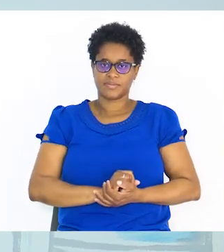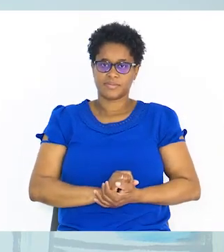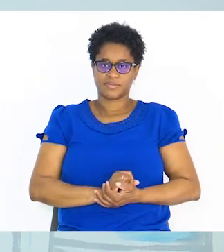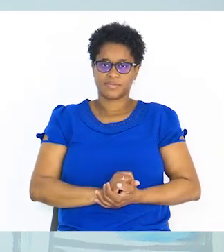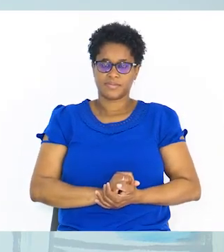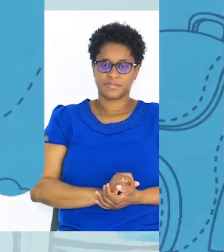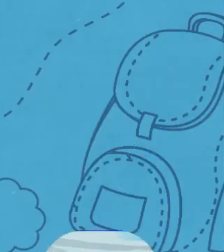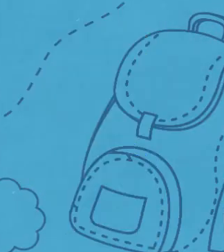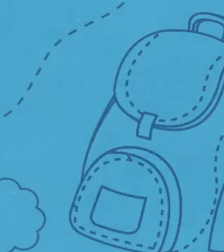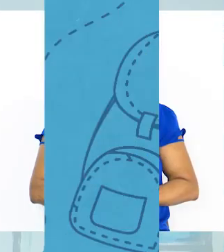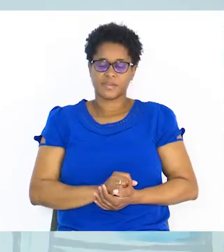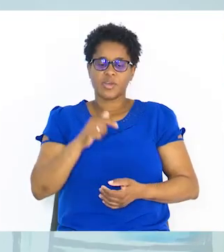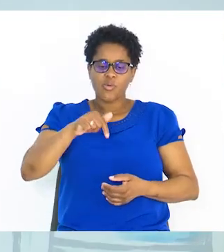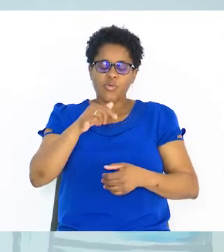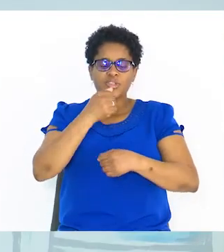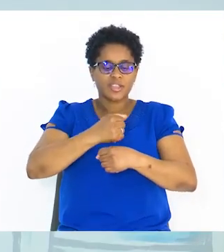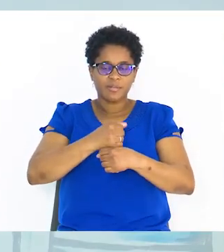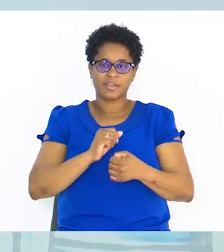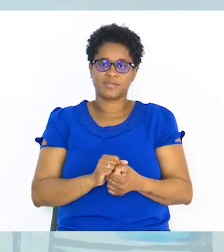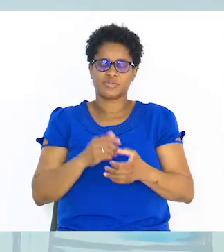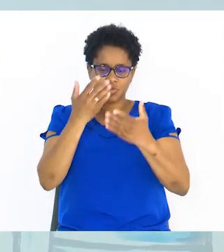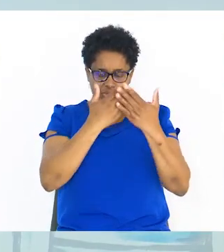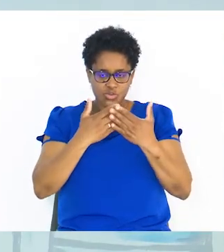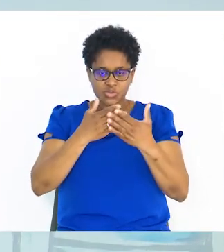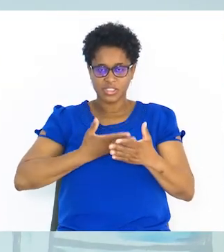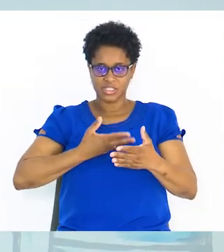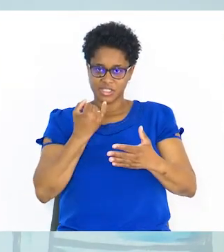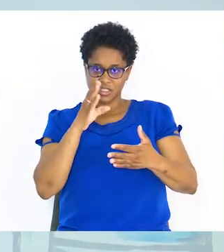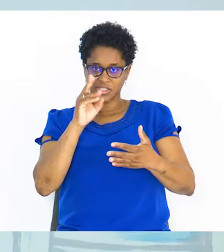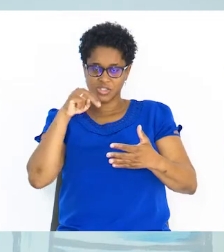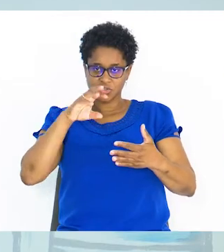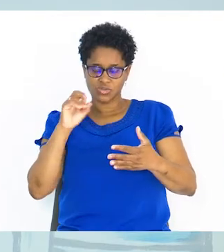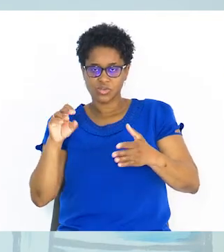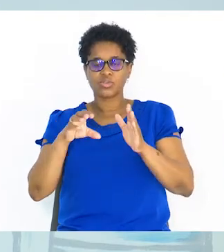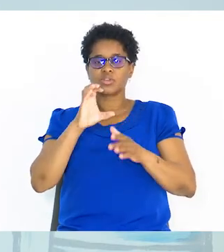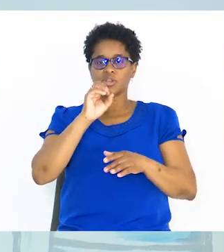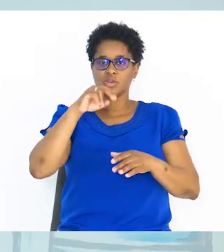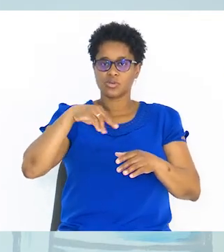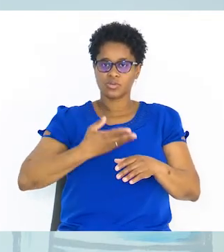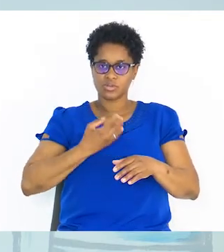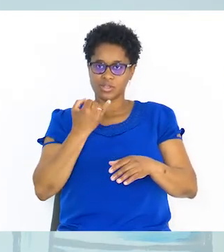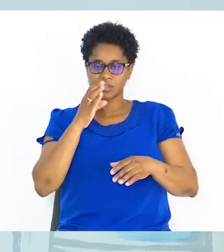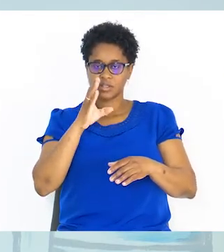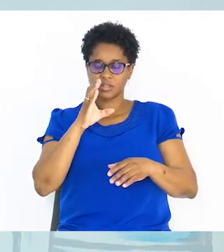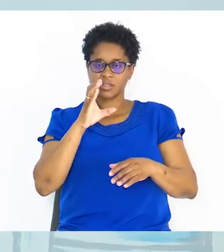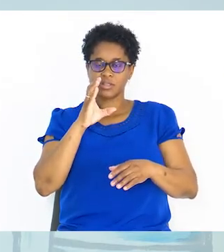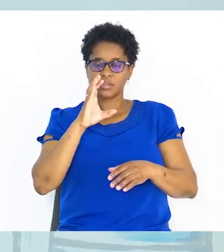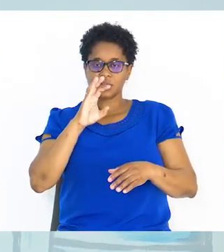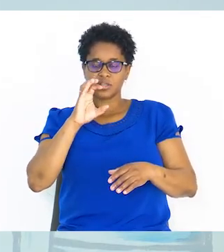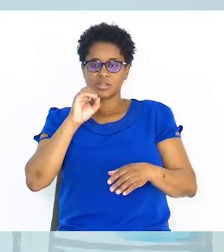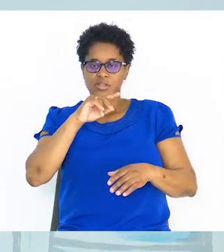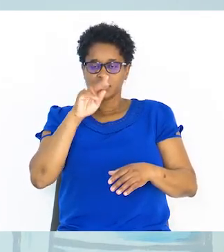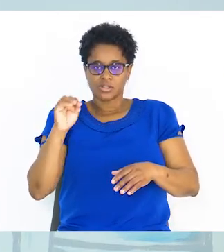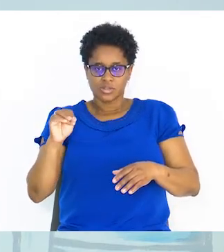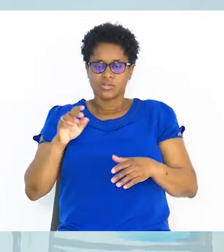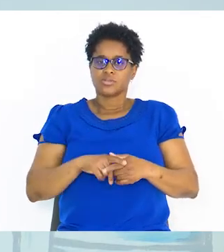professores. Hoje vimos estudo de disjunção de condições. Disjunção de